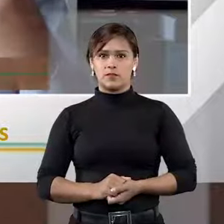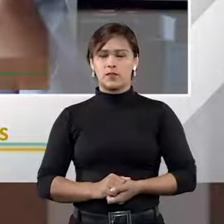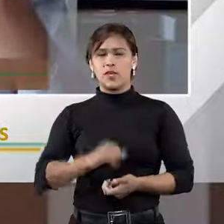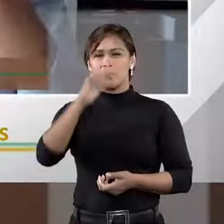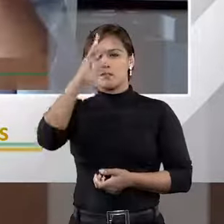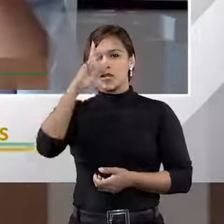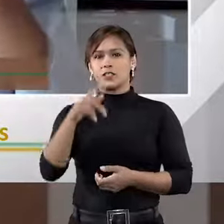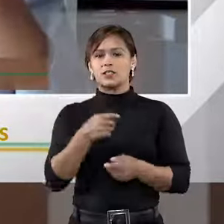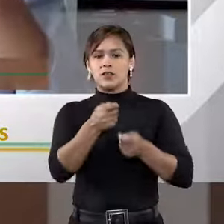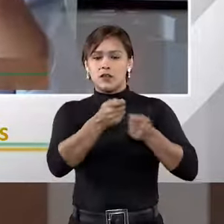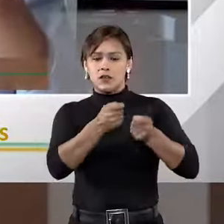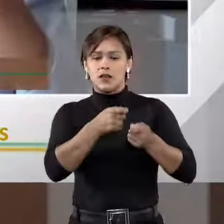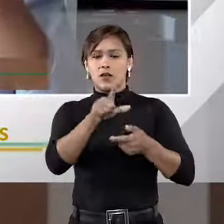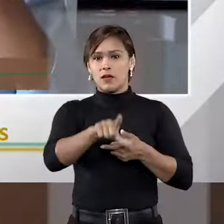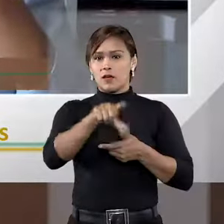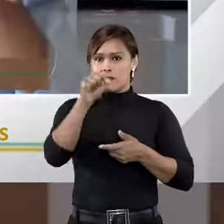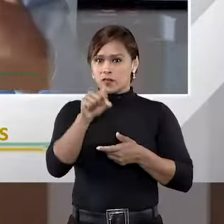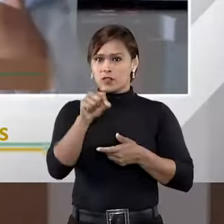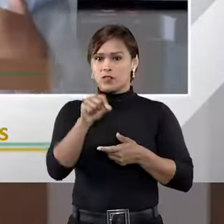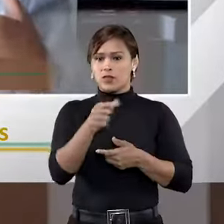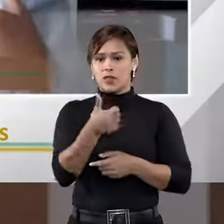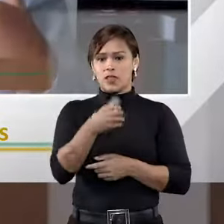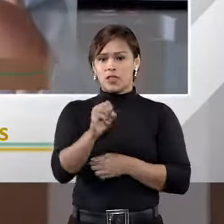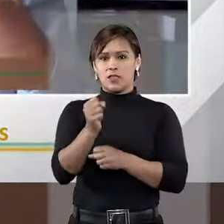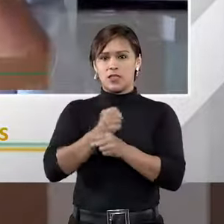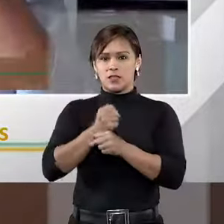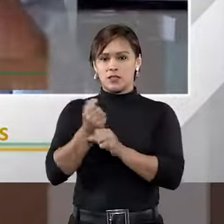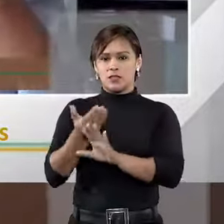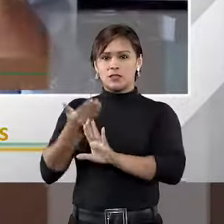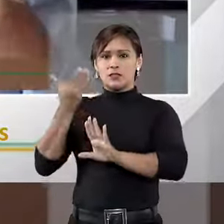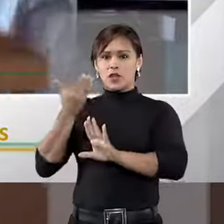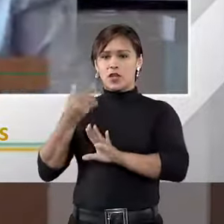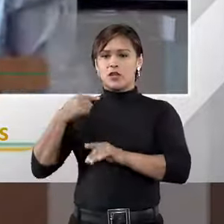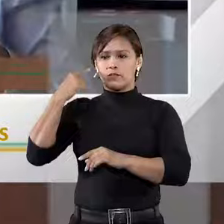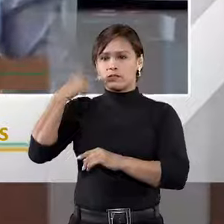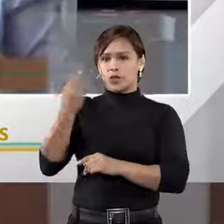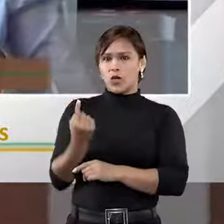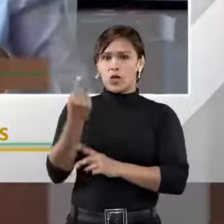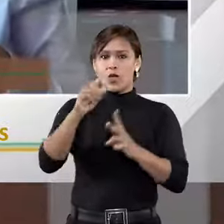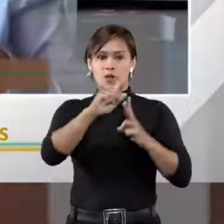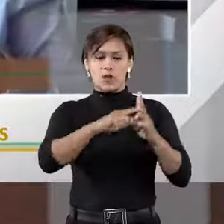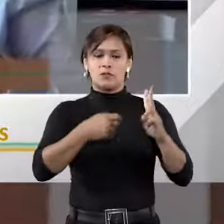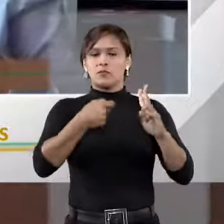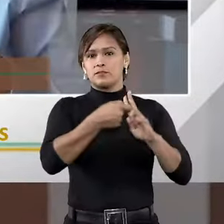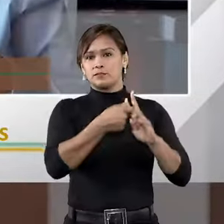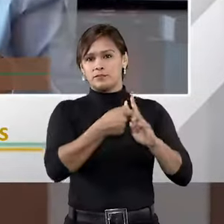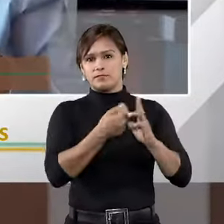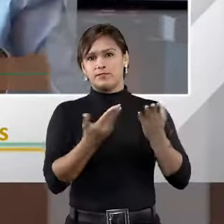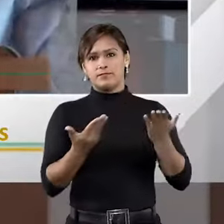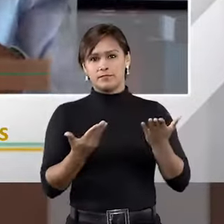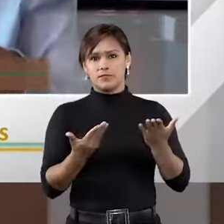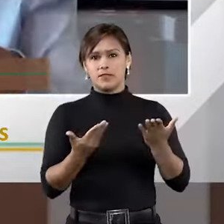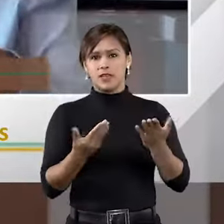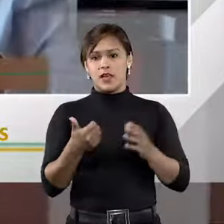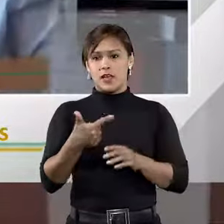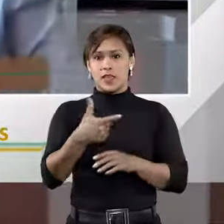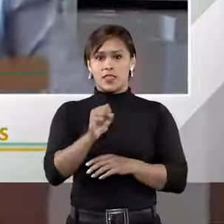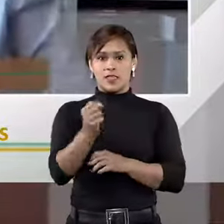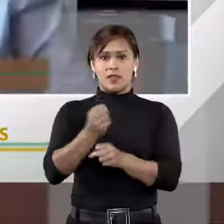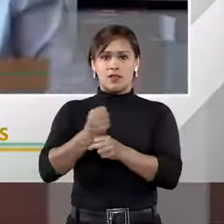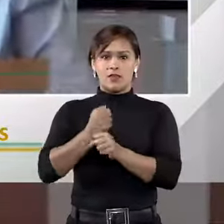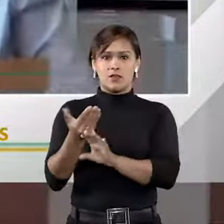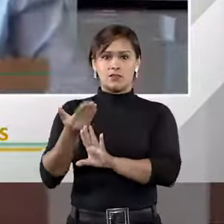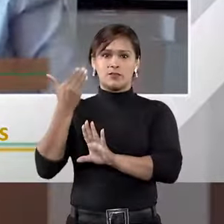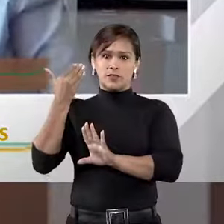imagine que o acto é designado e, 10 anos atrás, ele advogou para uma das partes. Há 10 anos atrás.